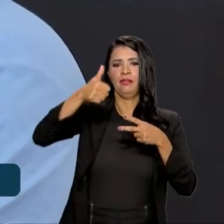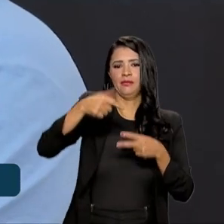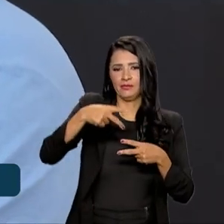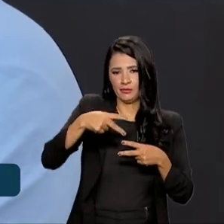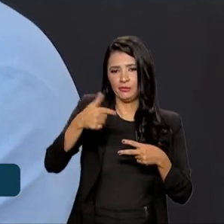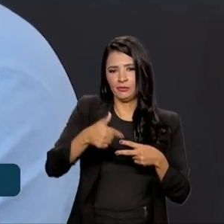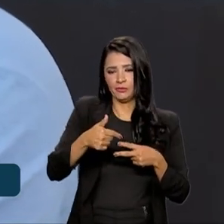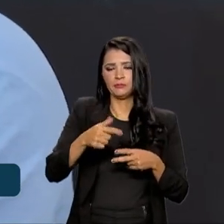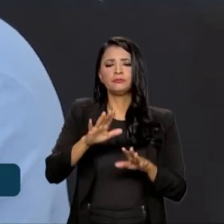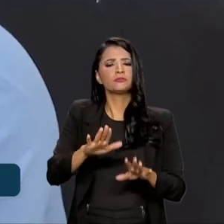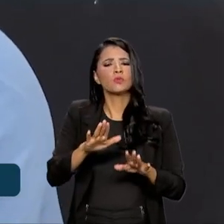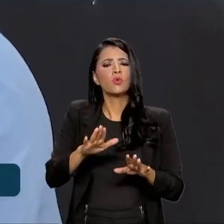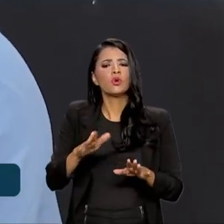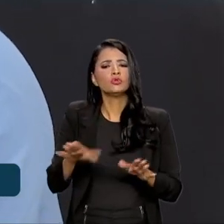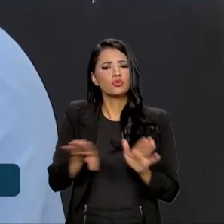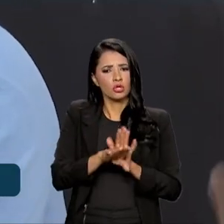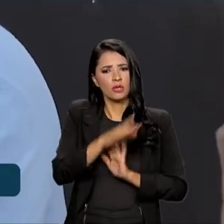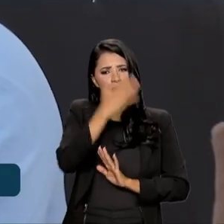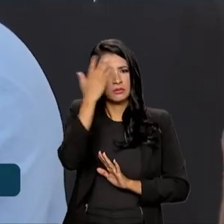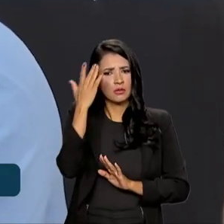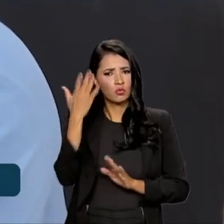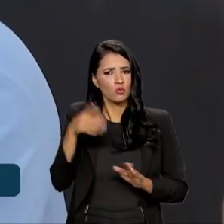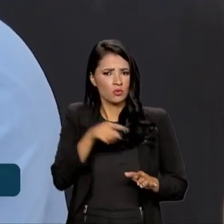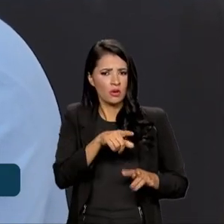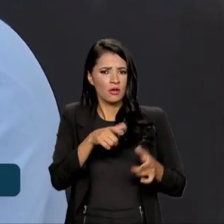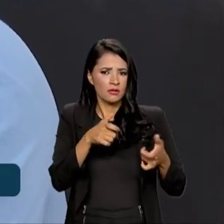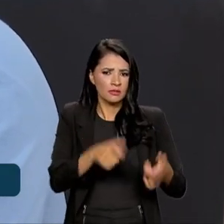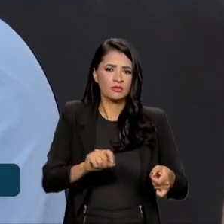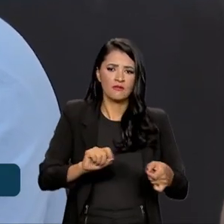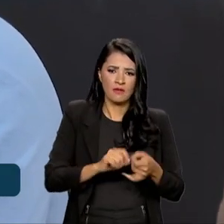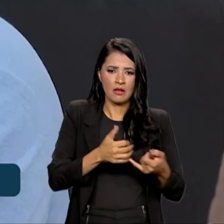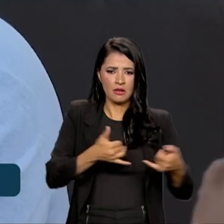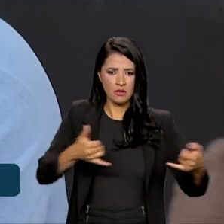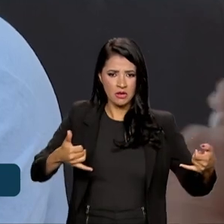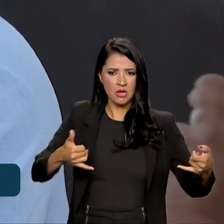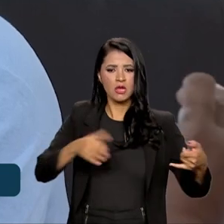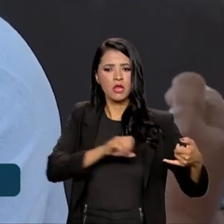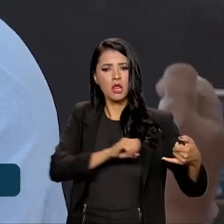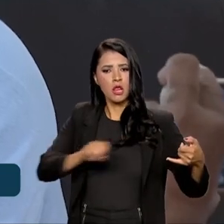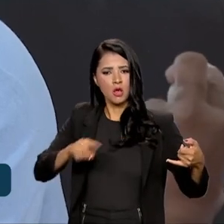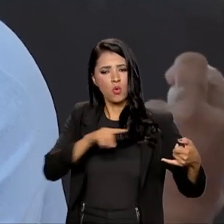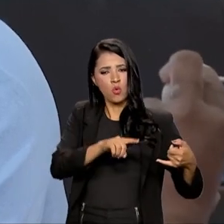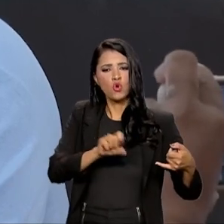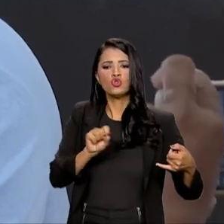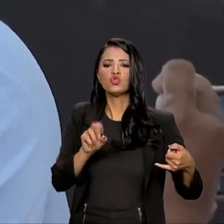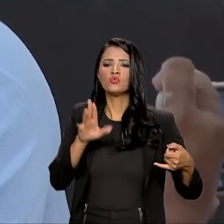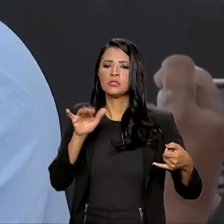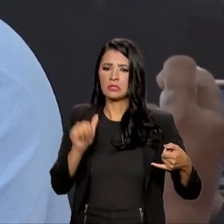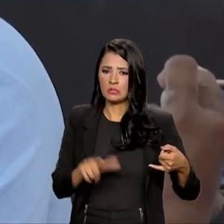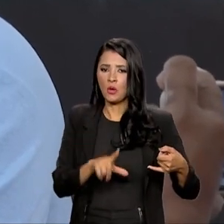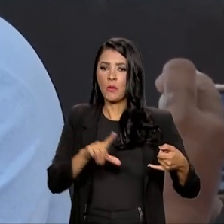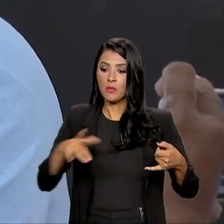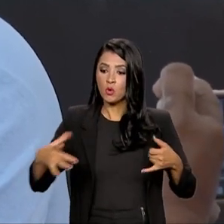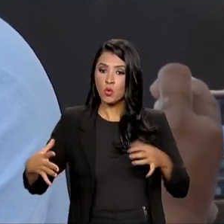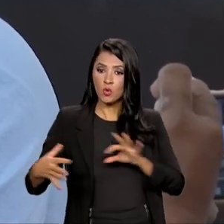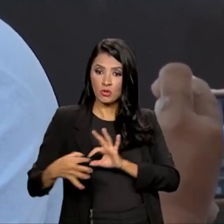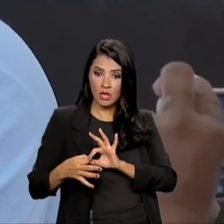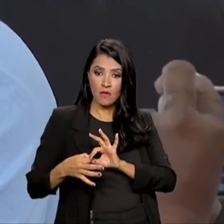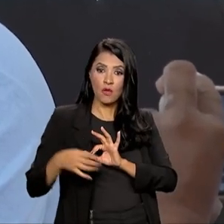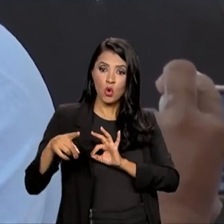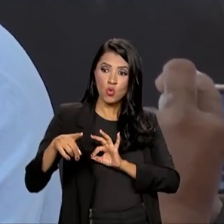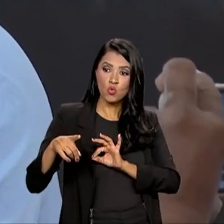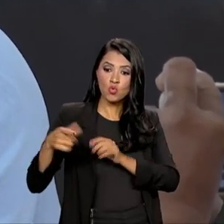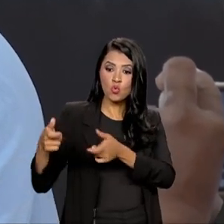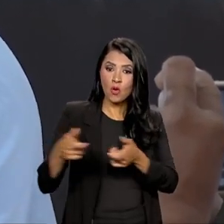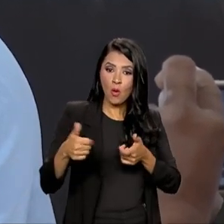Linhão chega e num local você faz aquela subestação em linhas de alta tensão, você interconecta primeiro aqueles locais mais